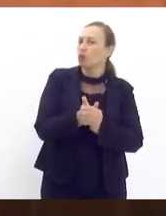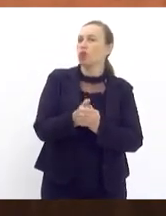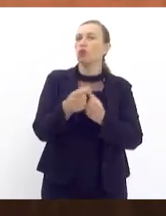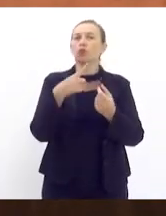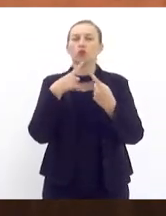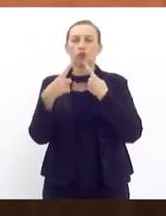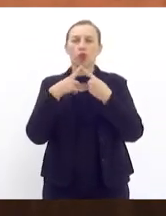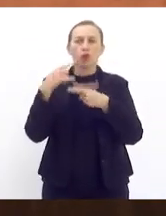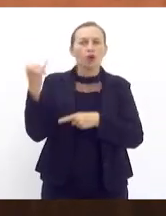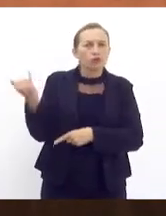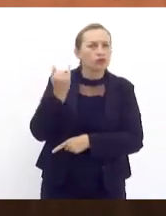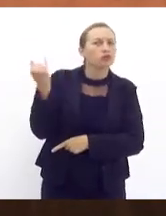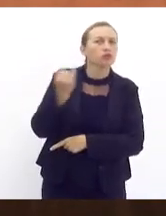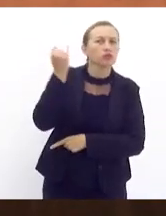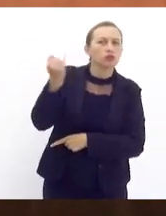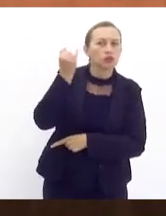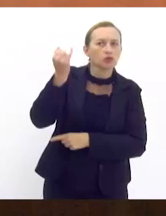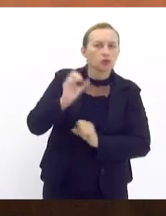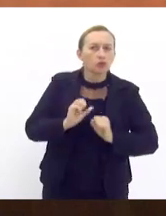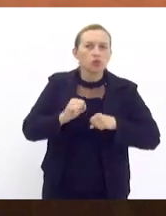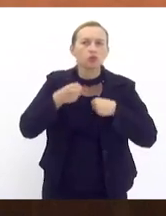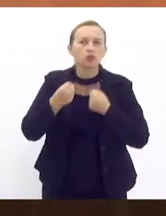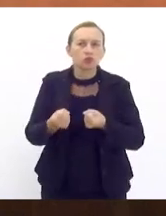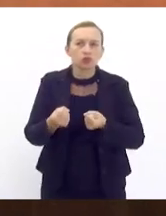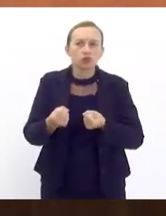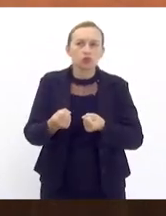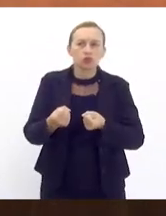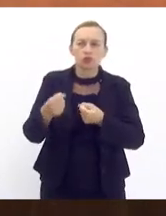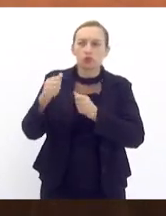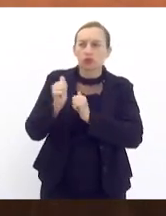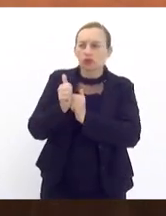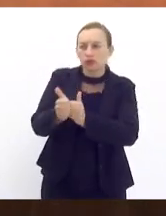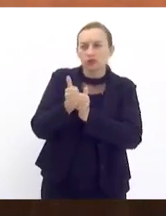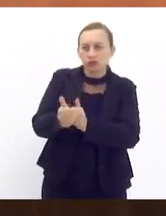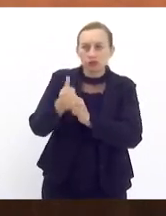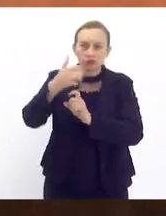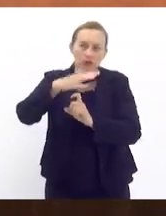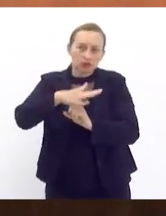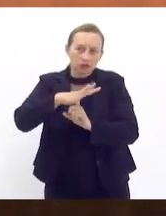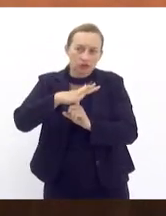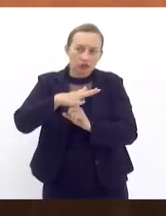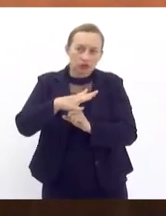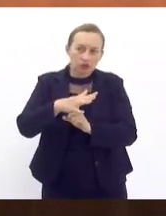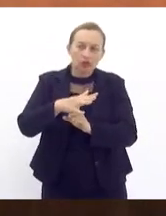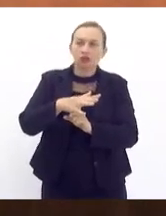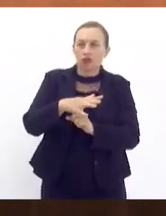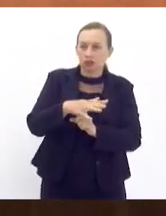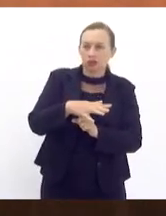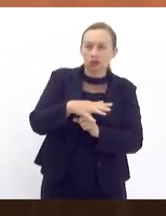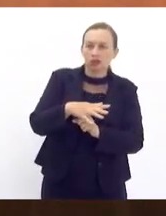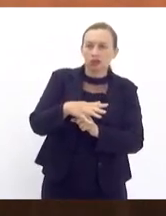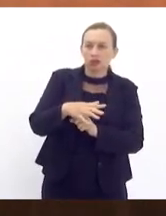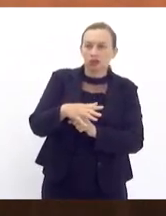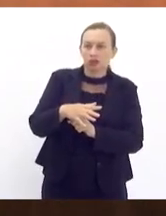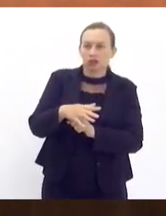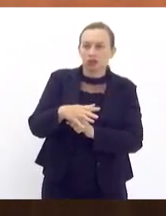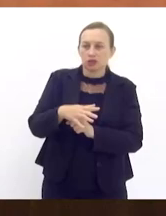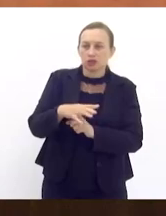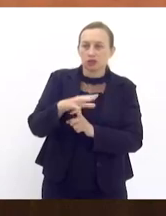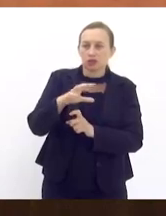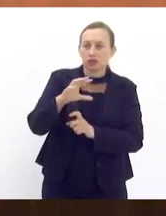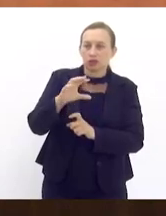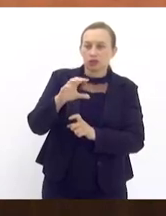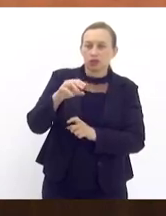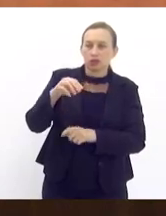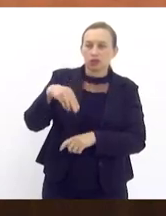debate importantíssimo que é defender esse segmento da Feira de São Cristóvão. Eu tenho o privilégio de dizer que sou